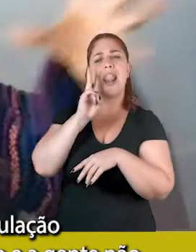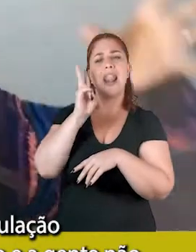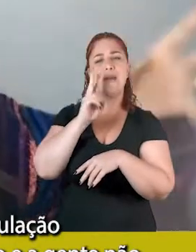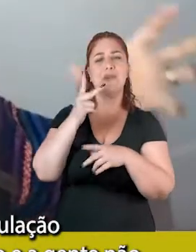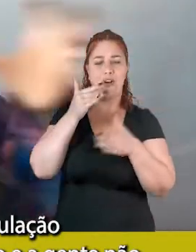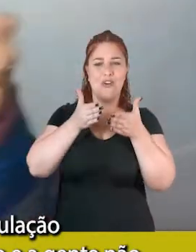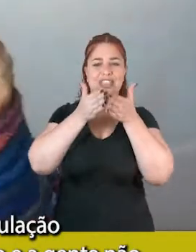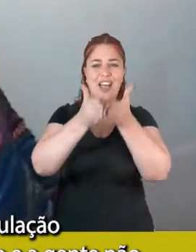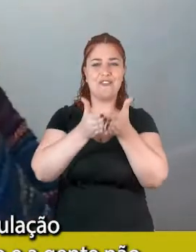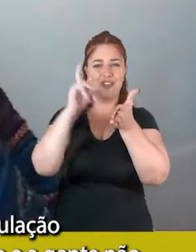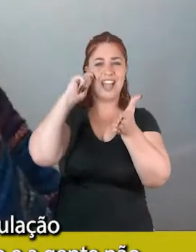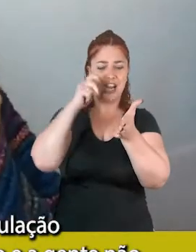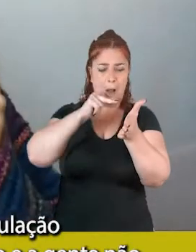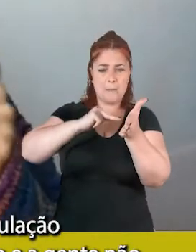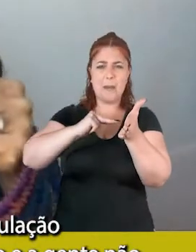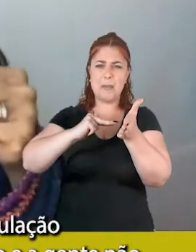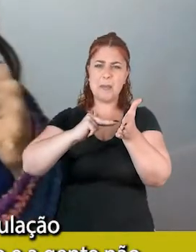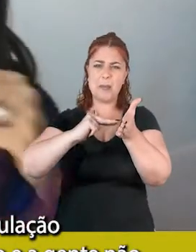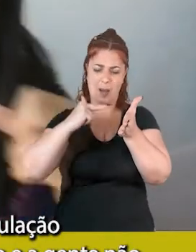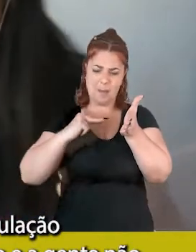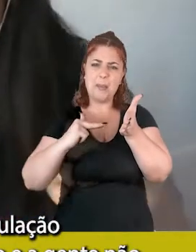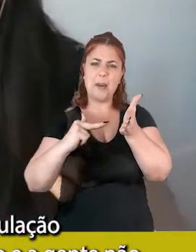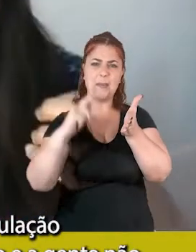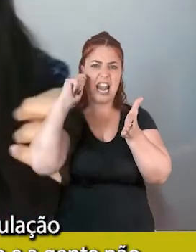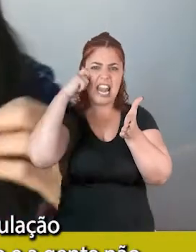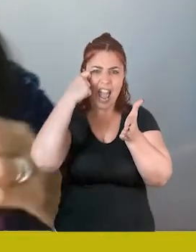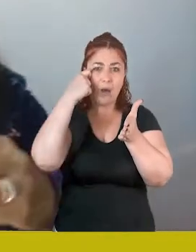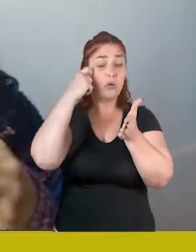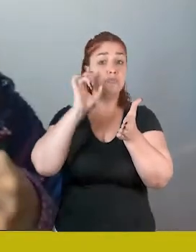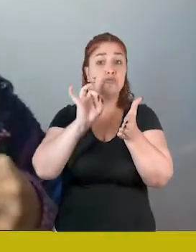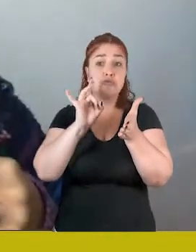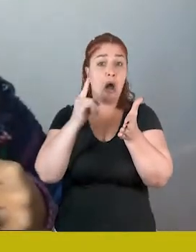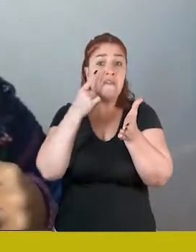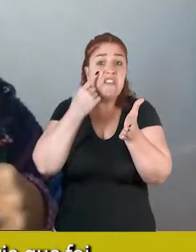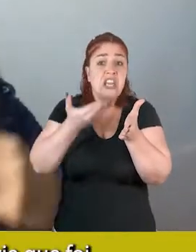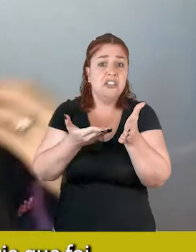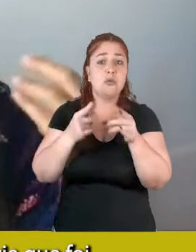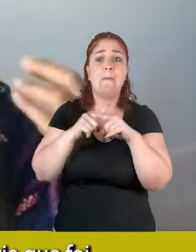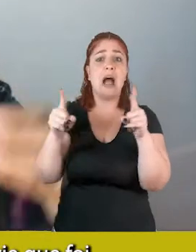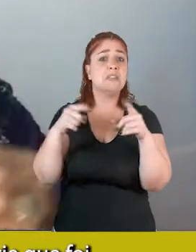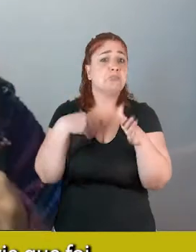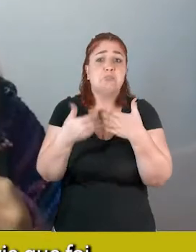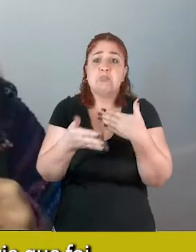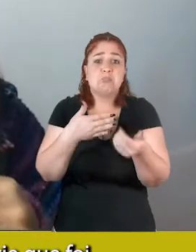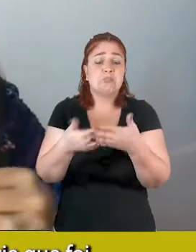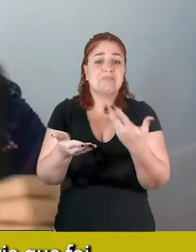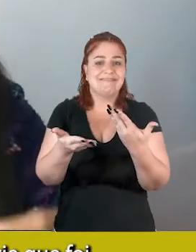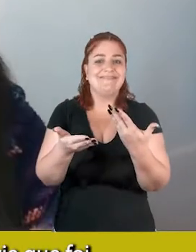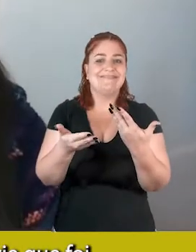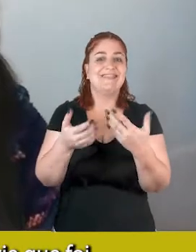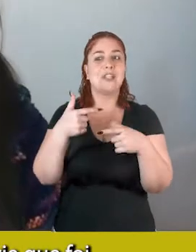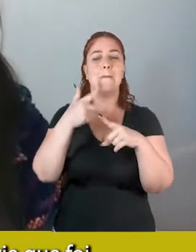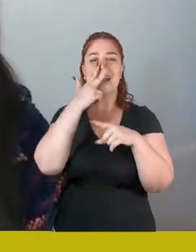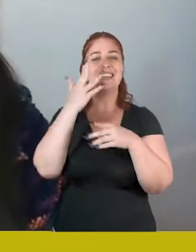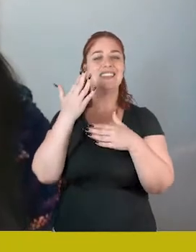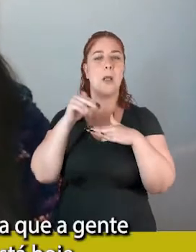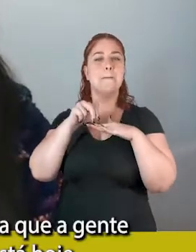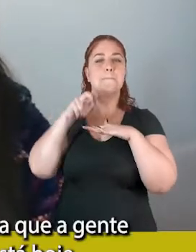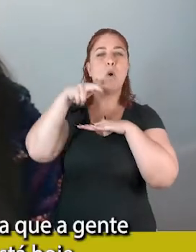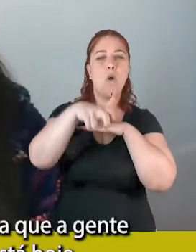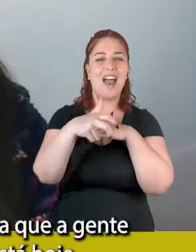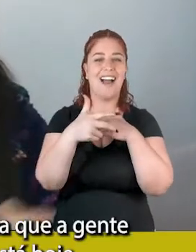grande população num espaço muito pequeno e a gente não, assim, eles pula-se muito a barbárie que foi